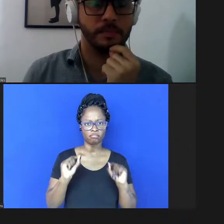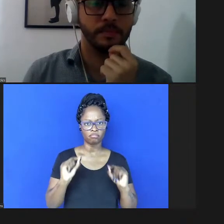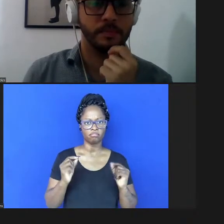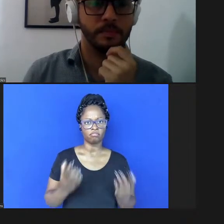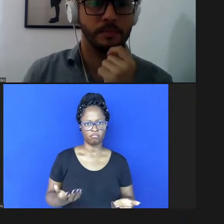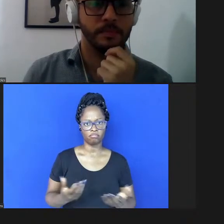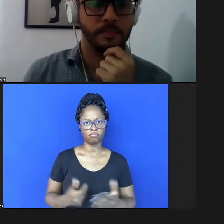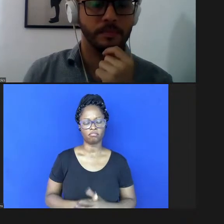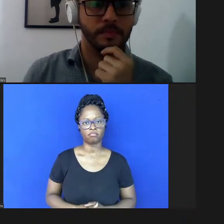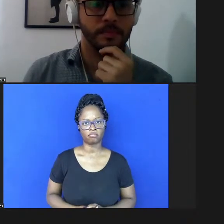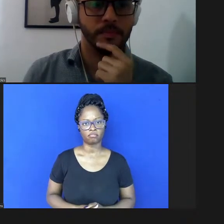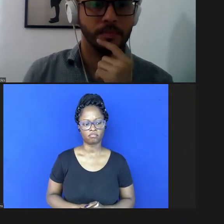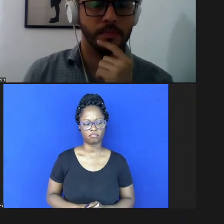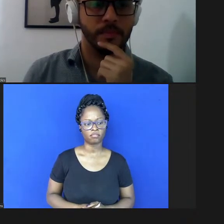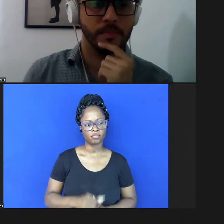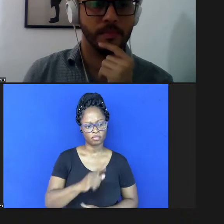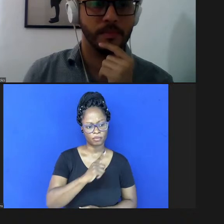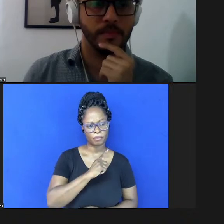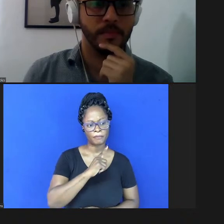ter